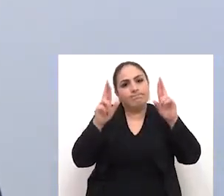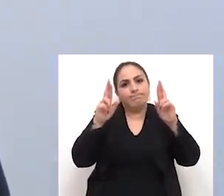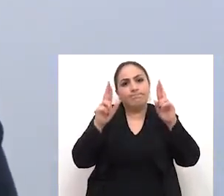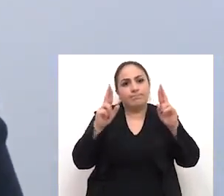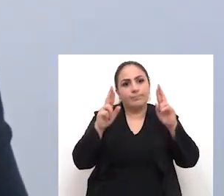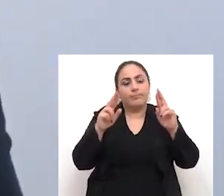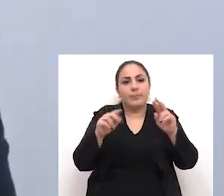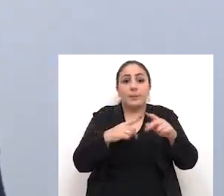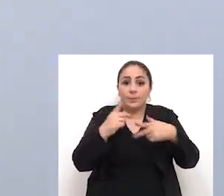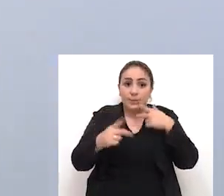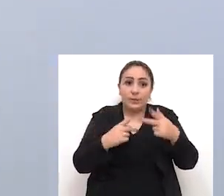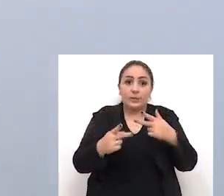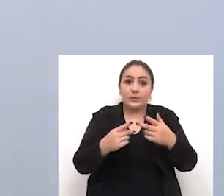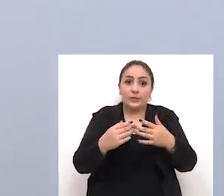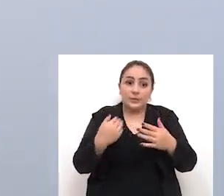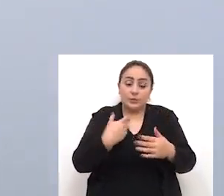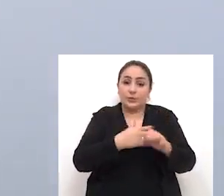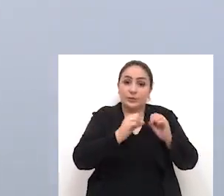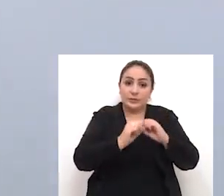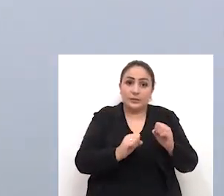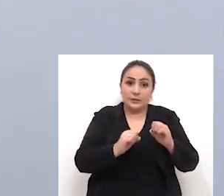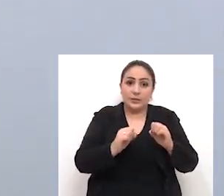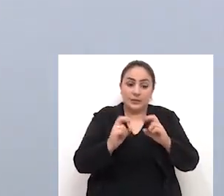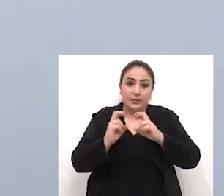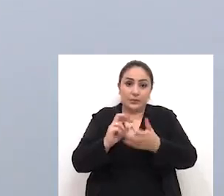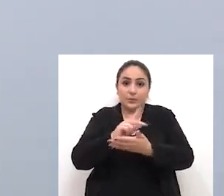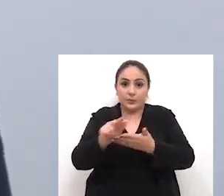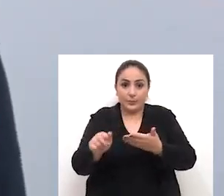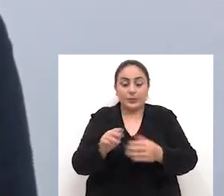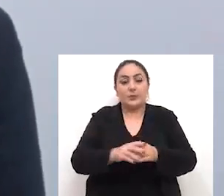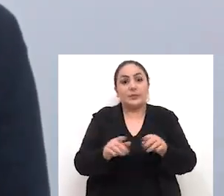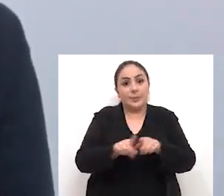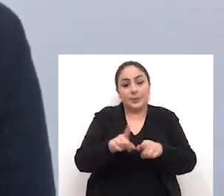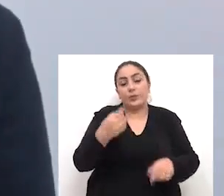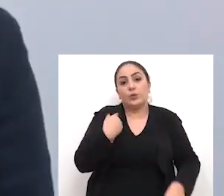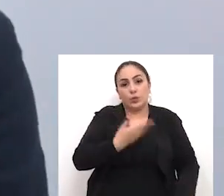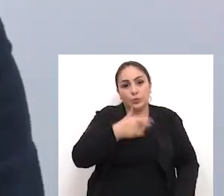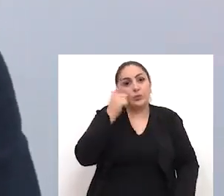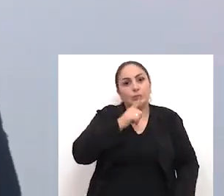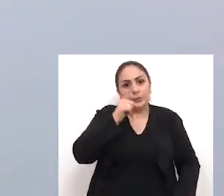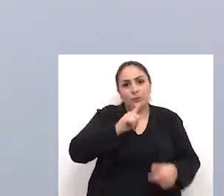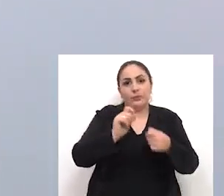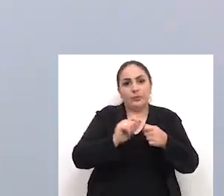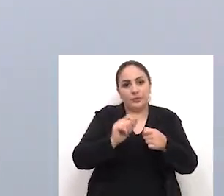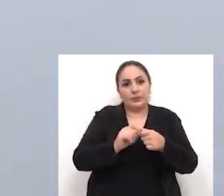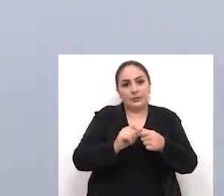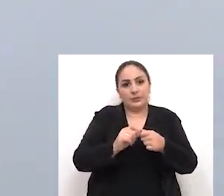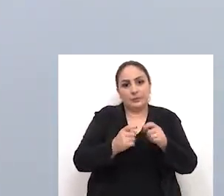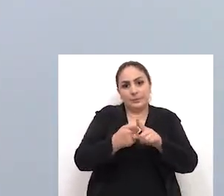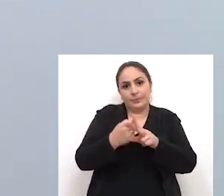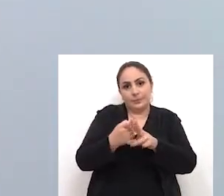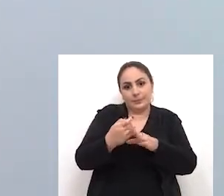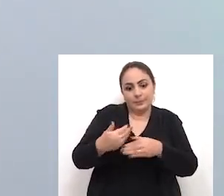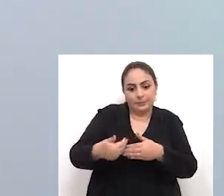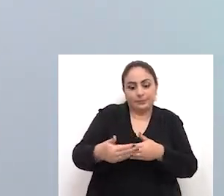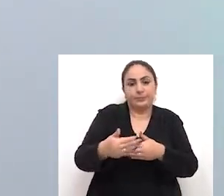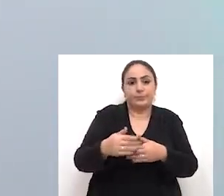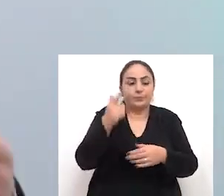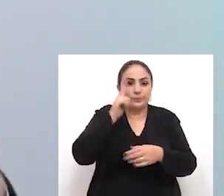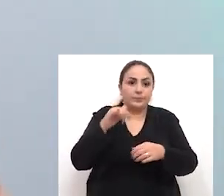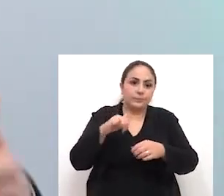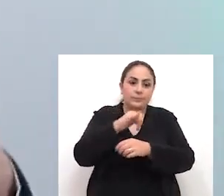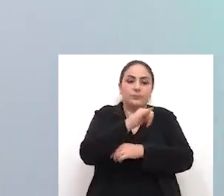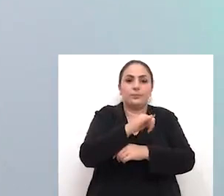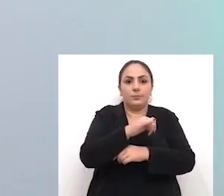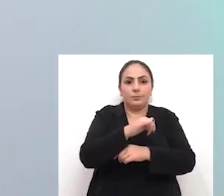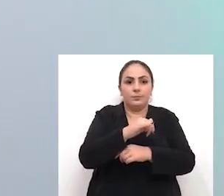otimista pelos relatos que recebo da nossa secretaria de transportes de que a gente consiga fazer isso ao longo dos próximos meses para que o